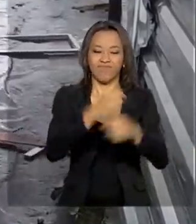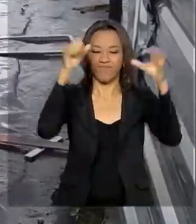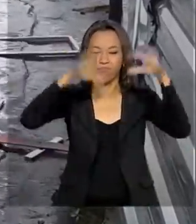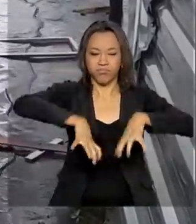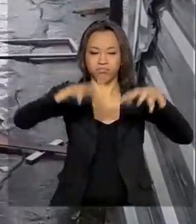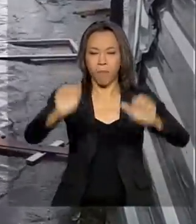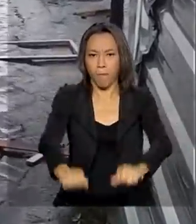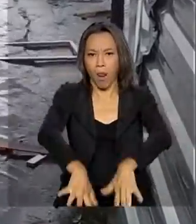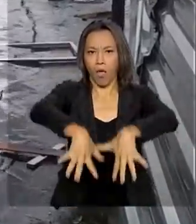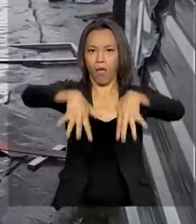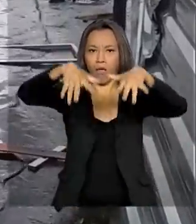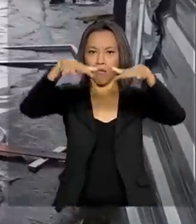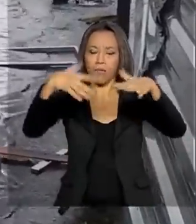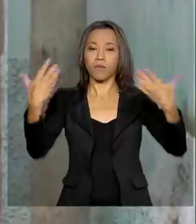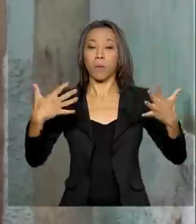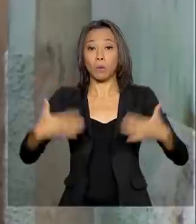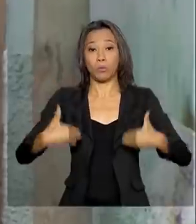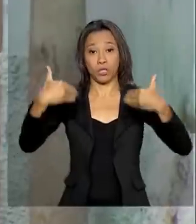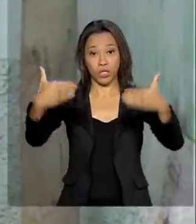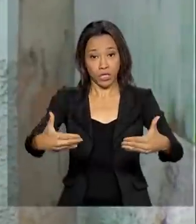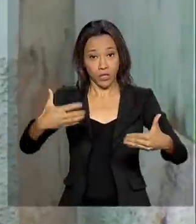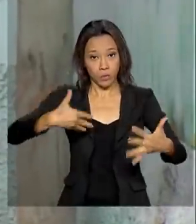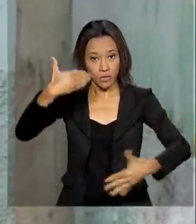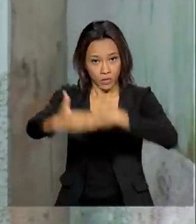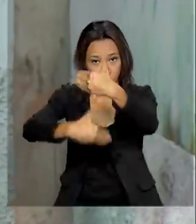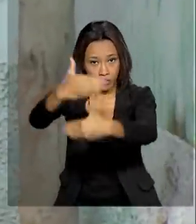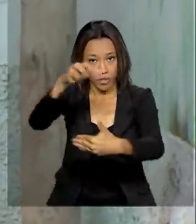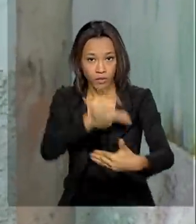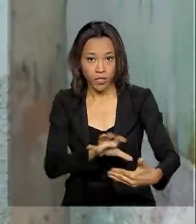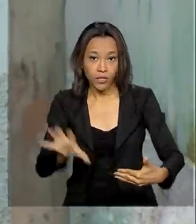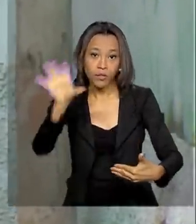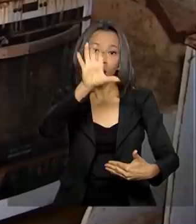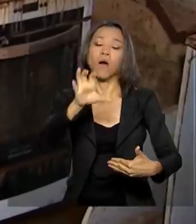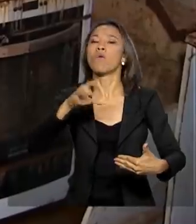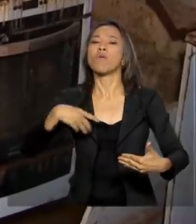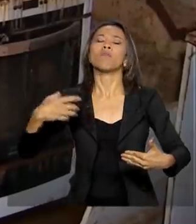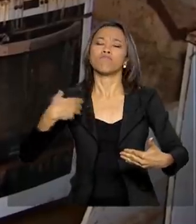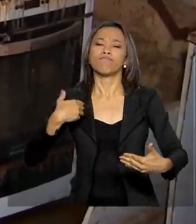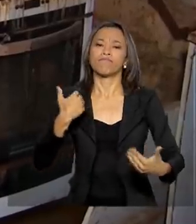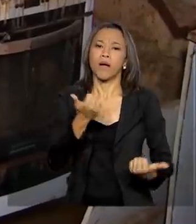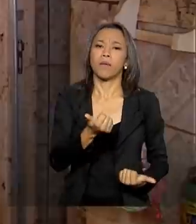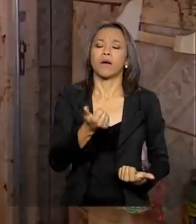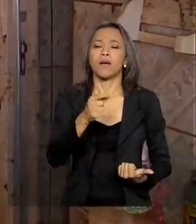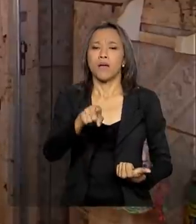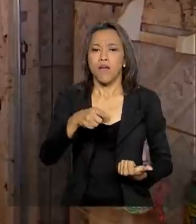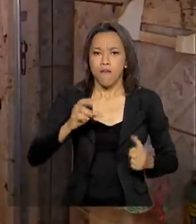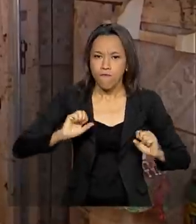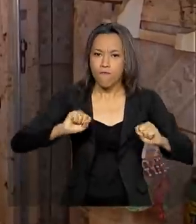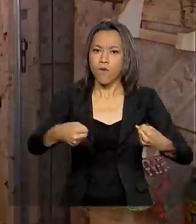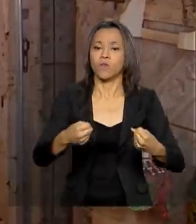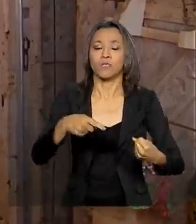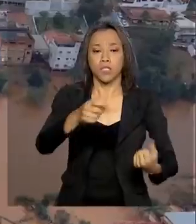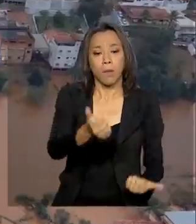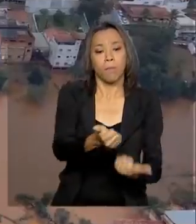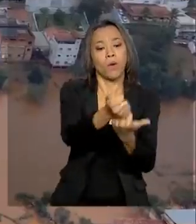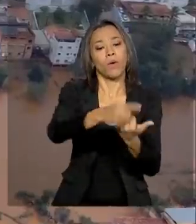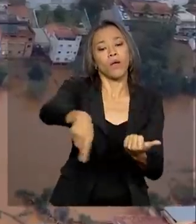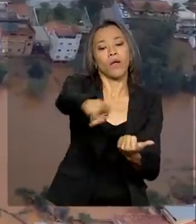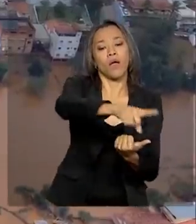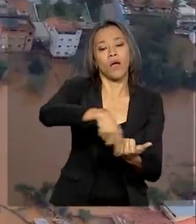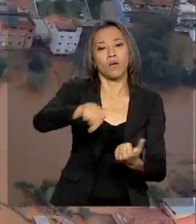O Ministério do Desenvolvimento Regional reforça o compromisso do governo em apoiar municípios mineiros e capixabas.